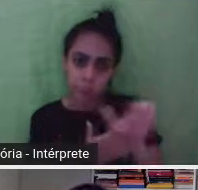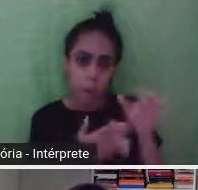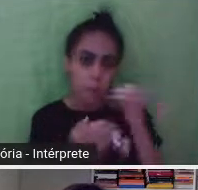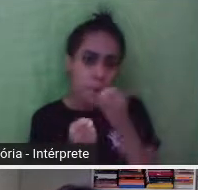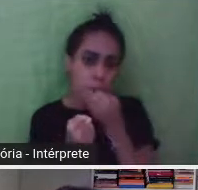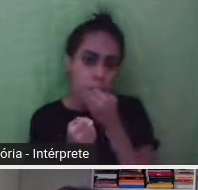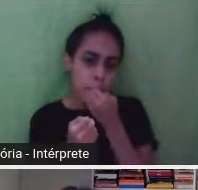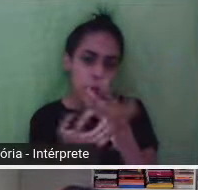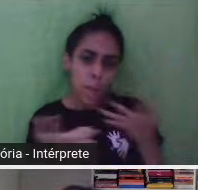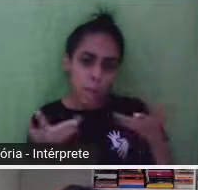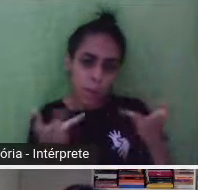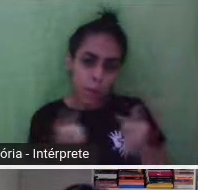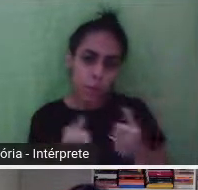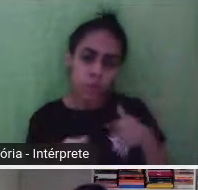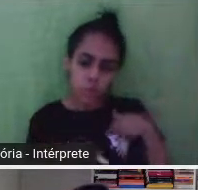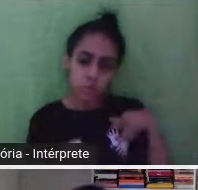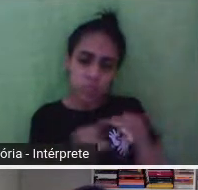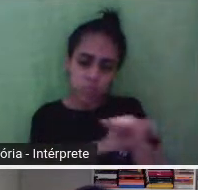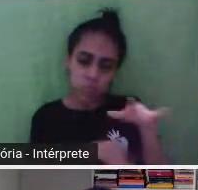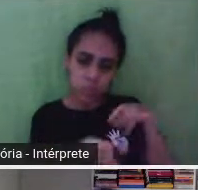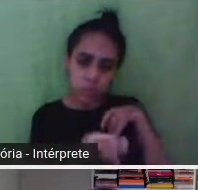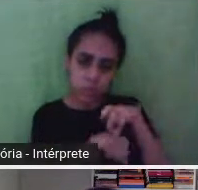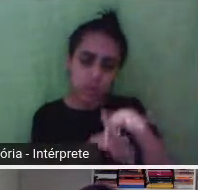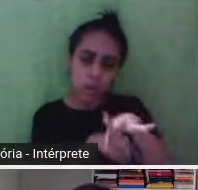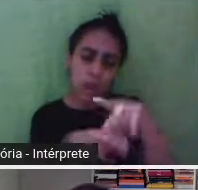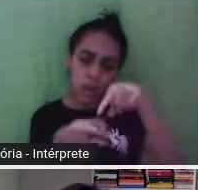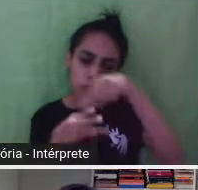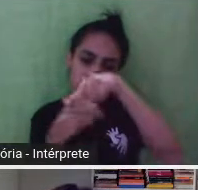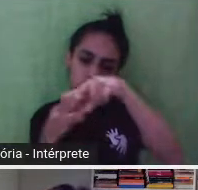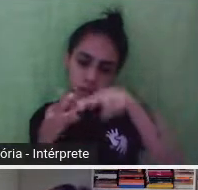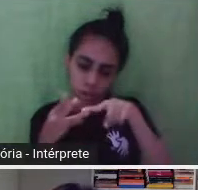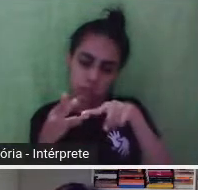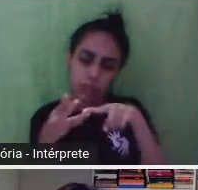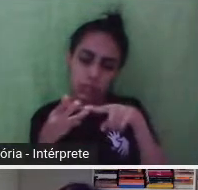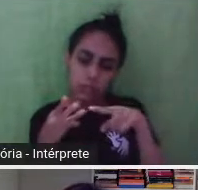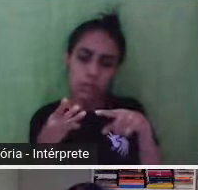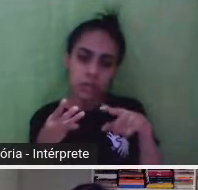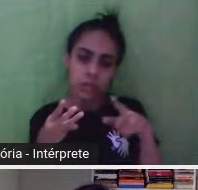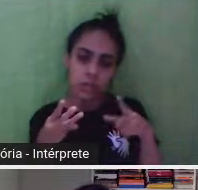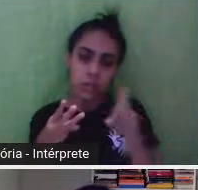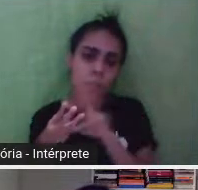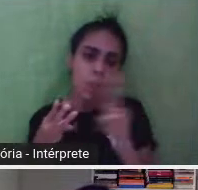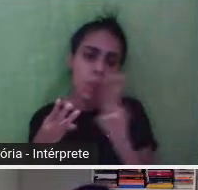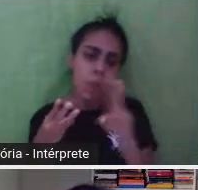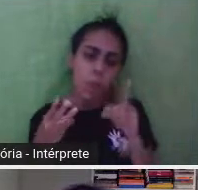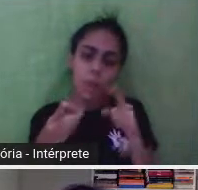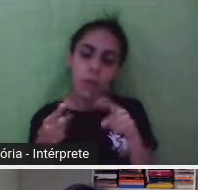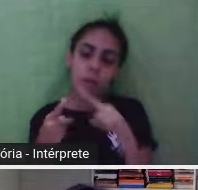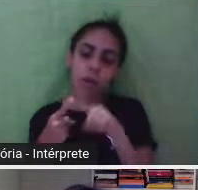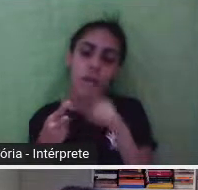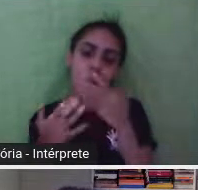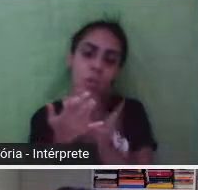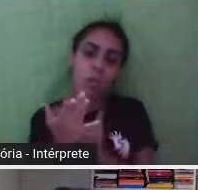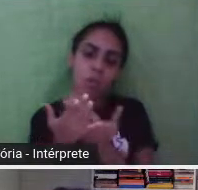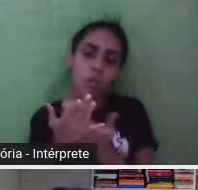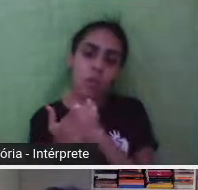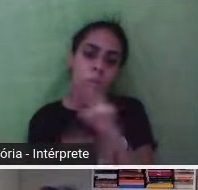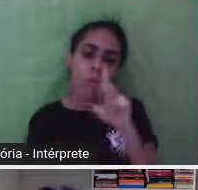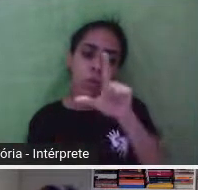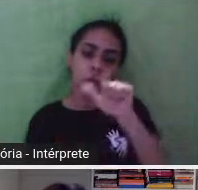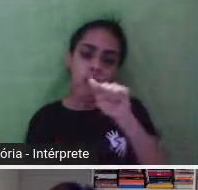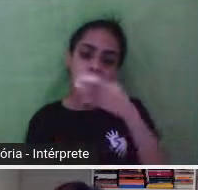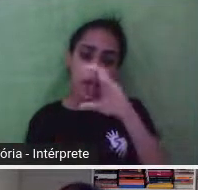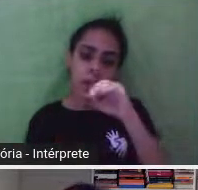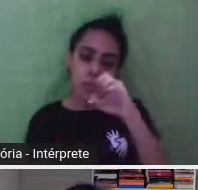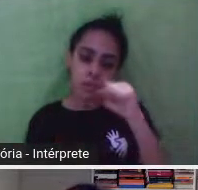aconselho, que é uma trilogia, por enquanto, né, que se chama, o primeiro livro se chama Laços, o